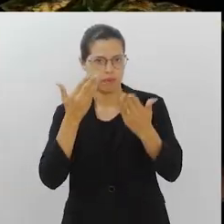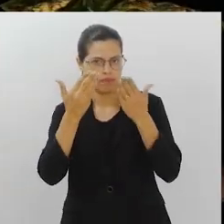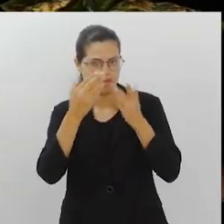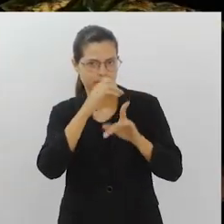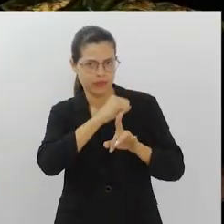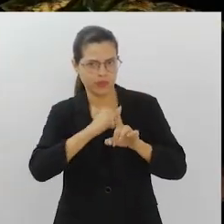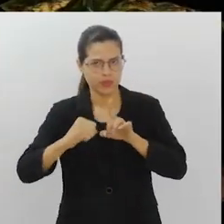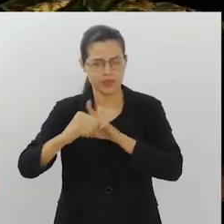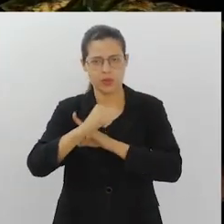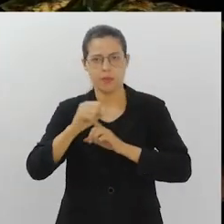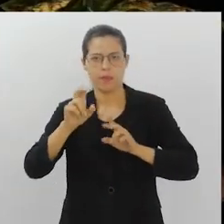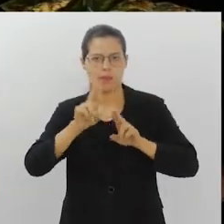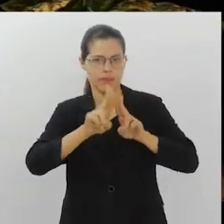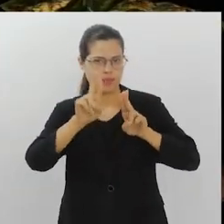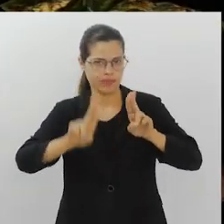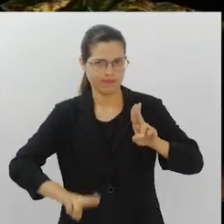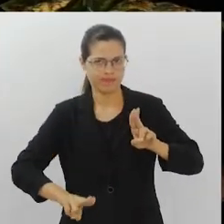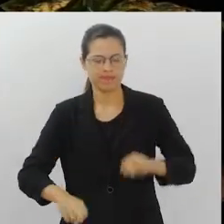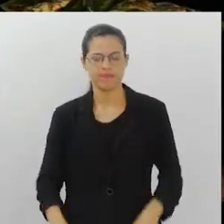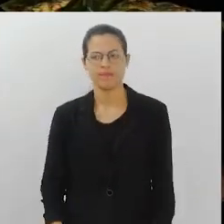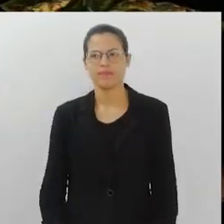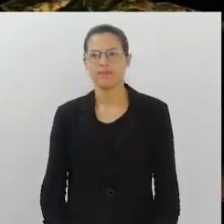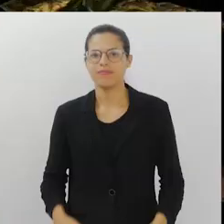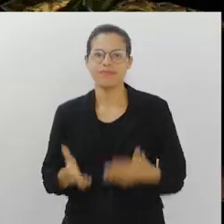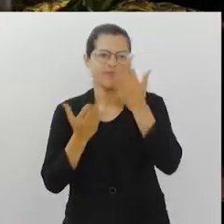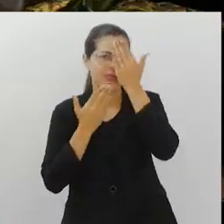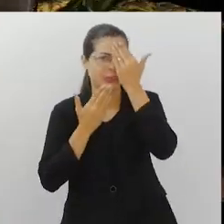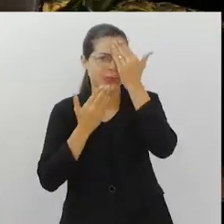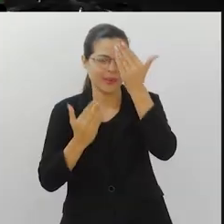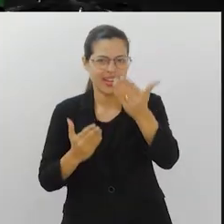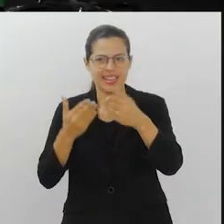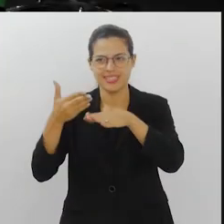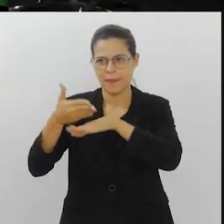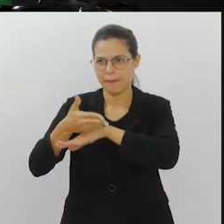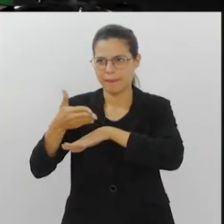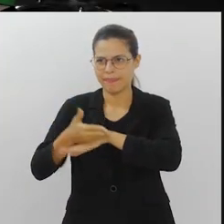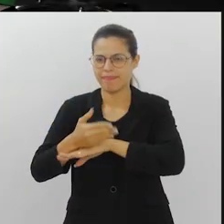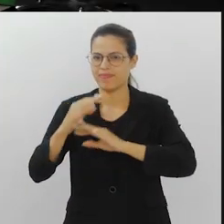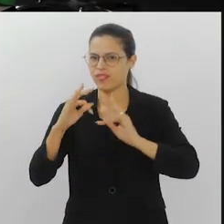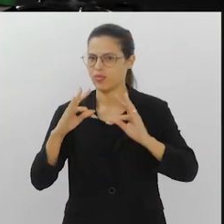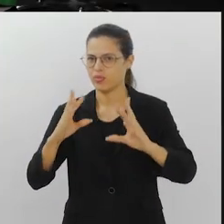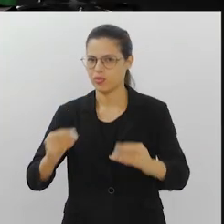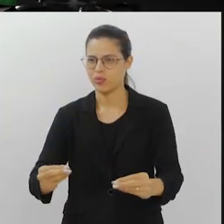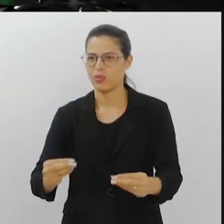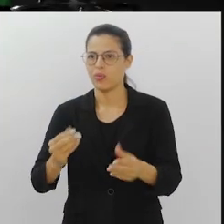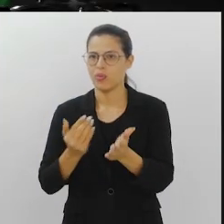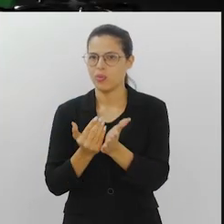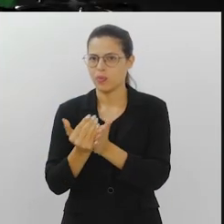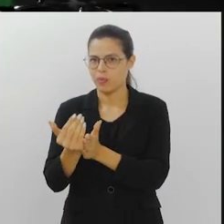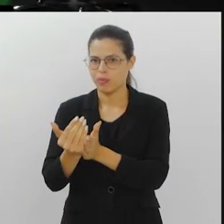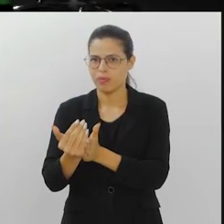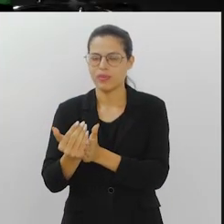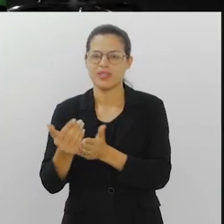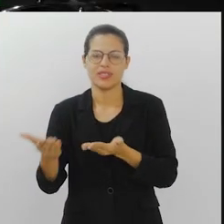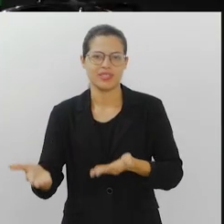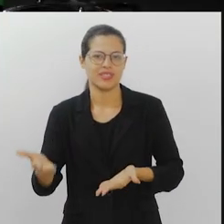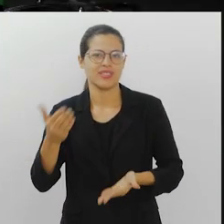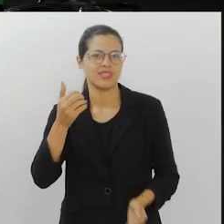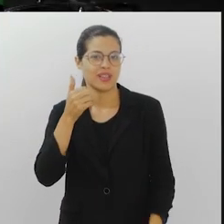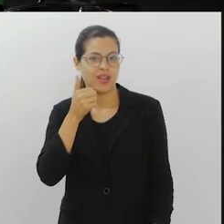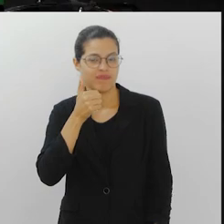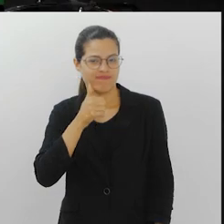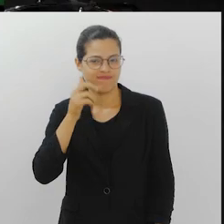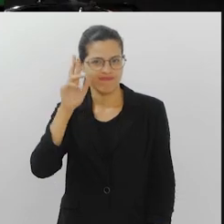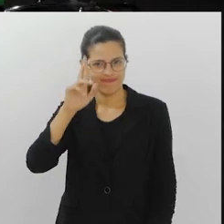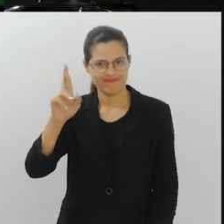Psicossociologia pela UFRJ. Muito obrigada pela participação de todos. Vou começar com a